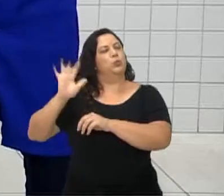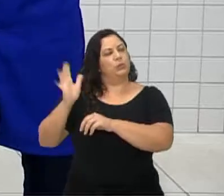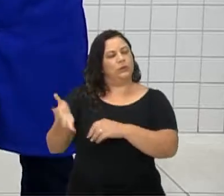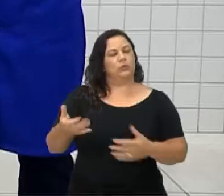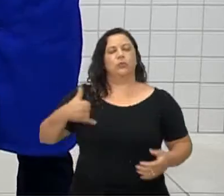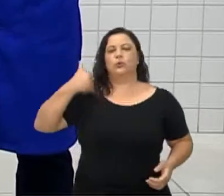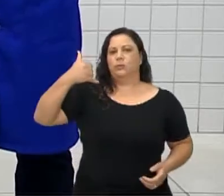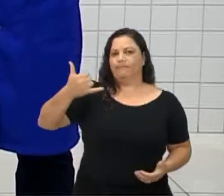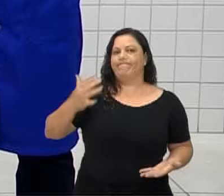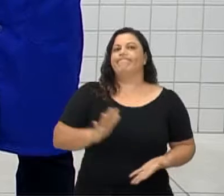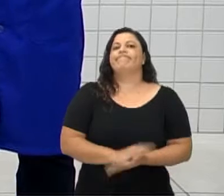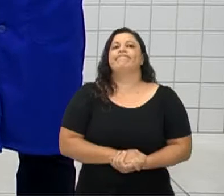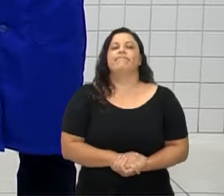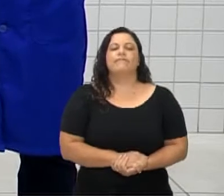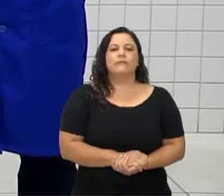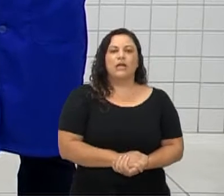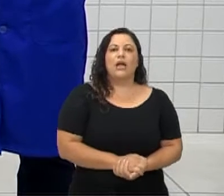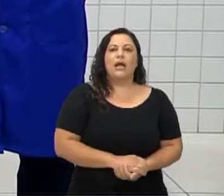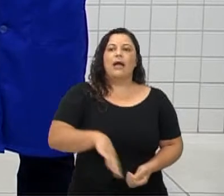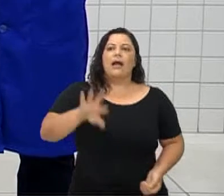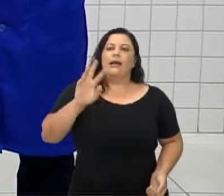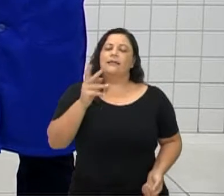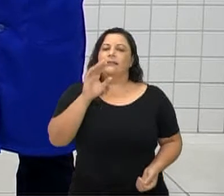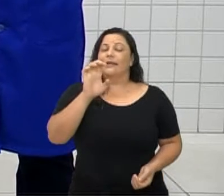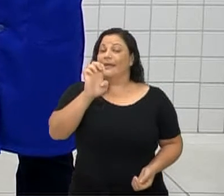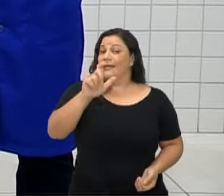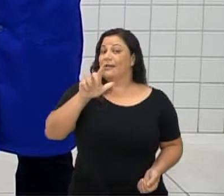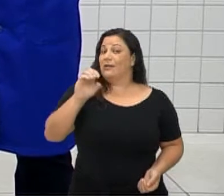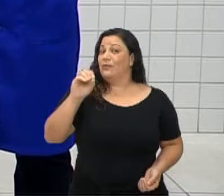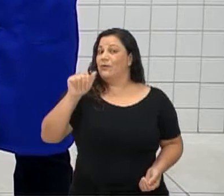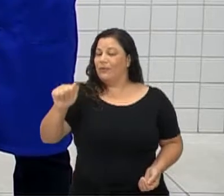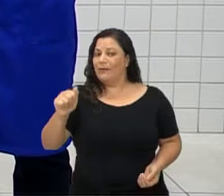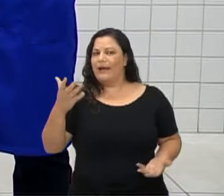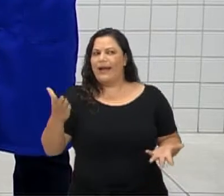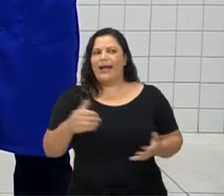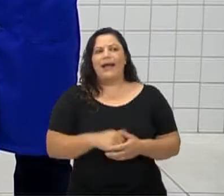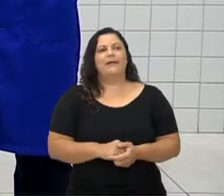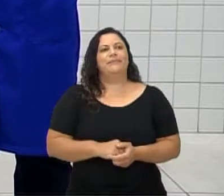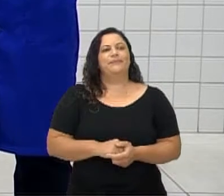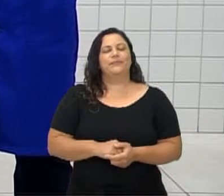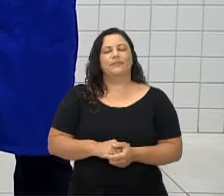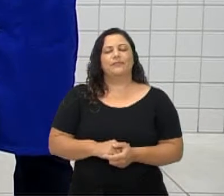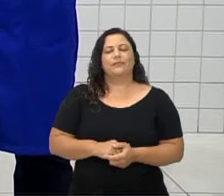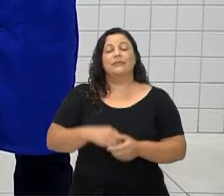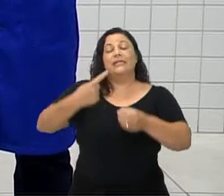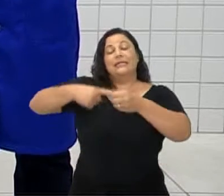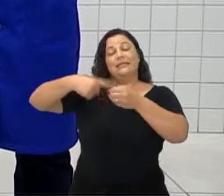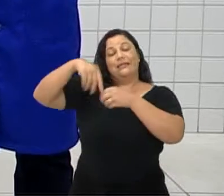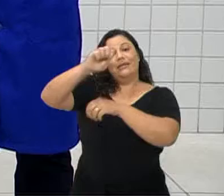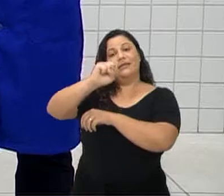Tá bom? A Eloá Carvalho de Souza, estuda no colégio Luiz Zanchini, em Sarandi.